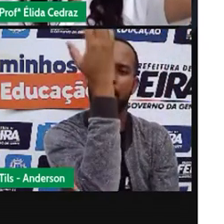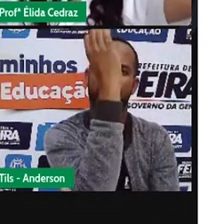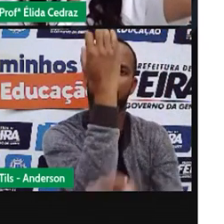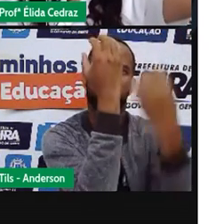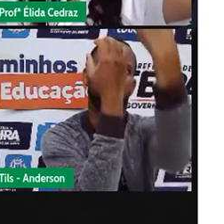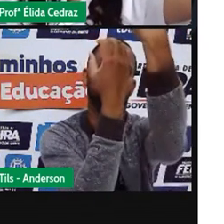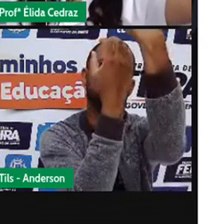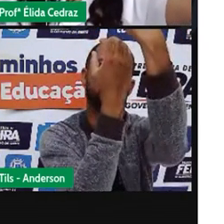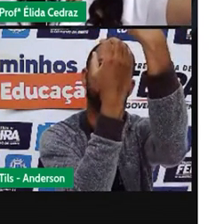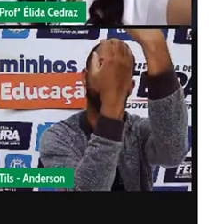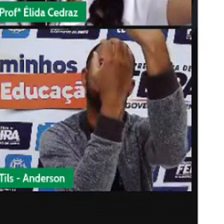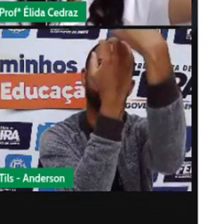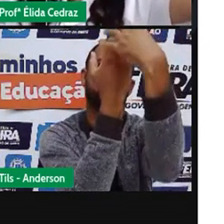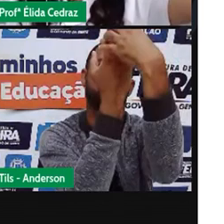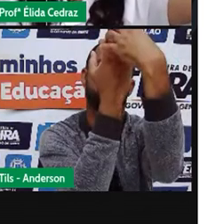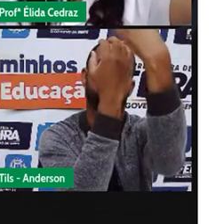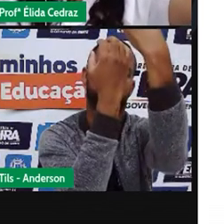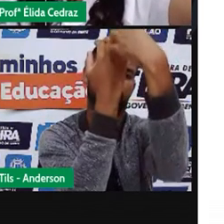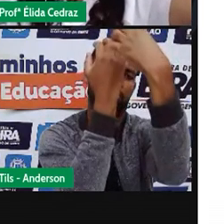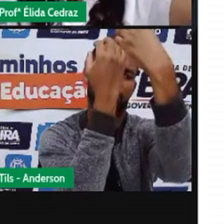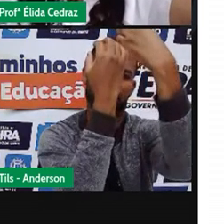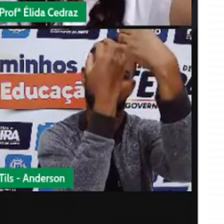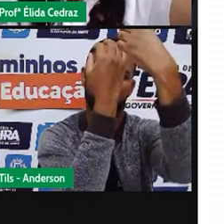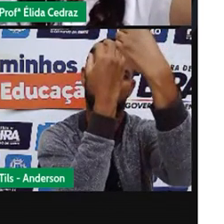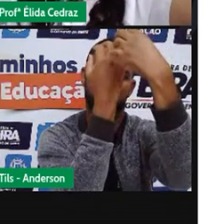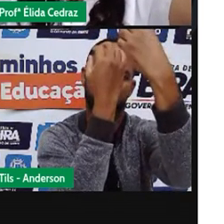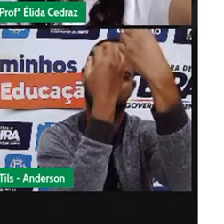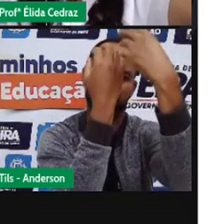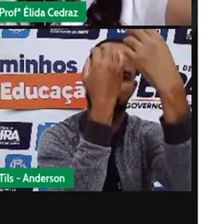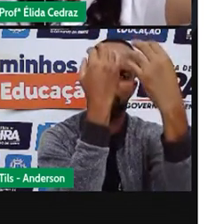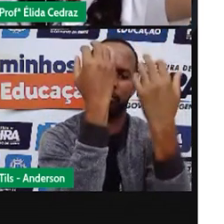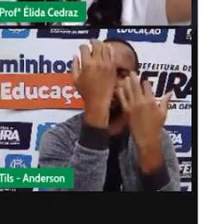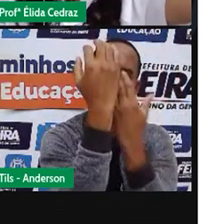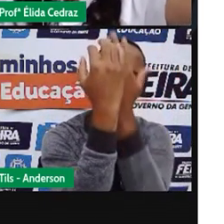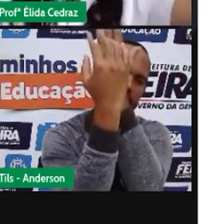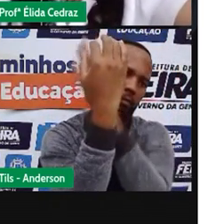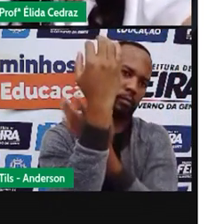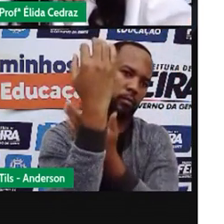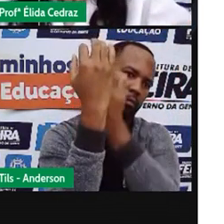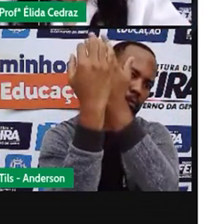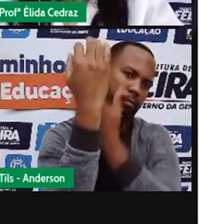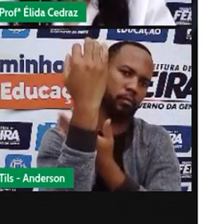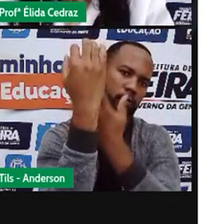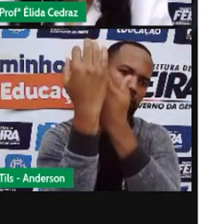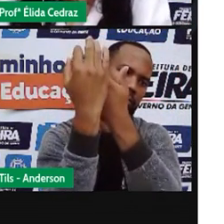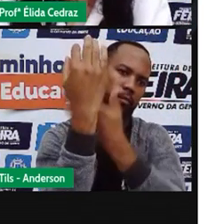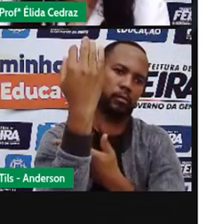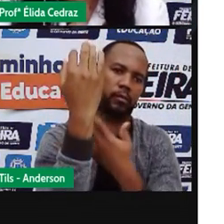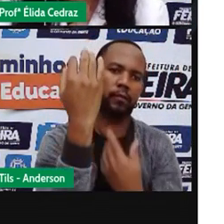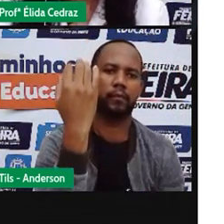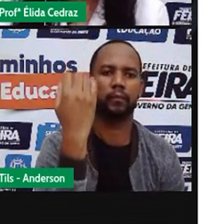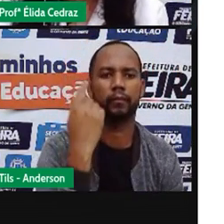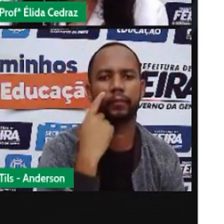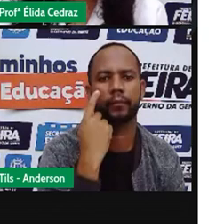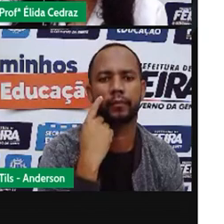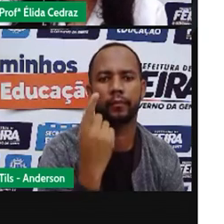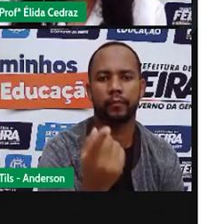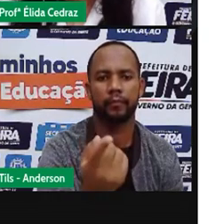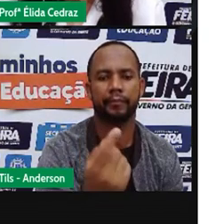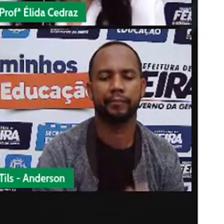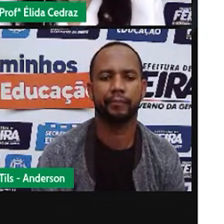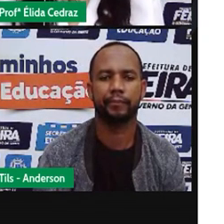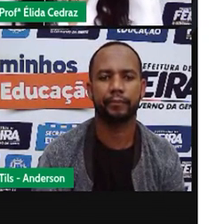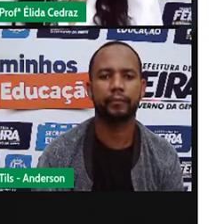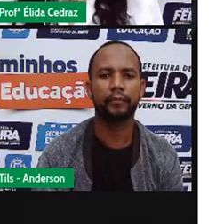que o sol está bem em cima. Está em cima da árvore. Onde fica a projeção da